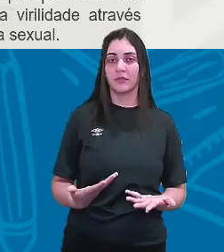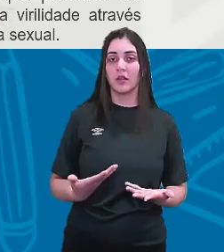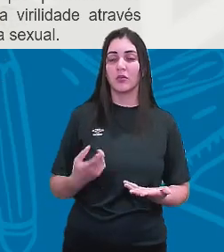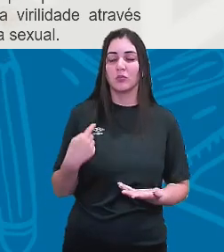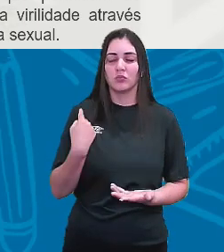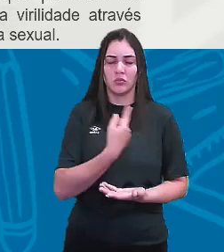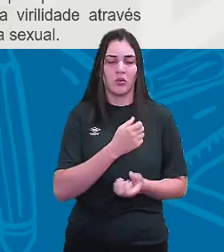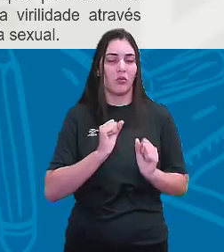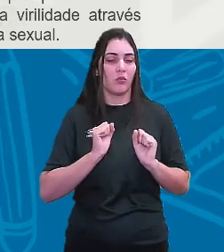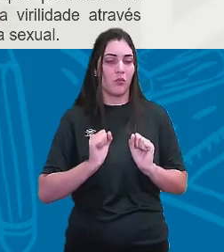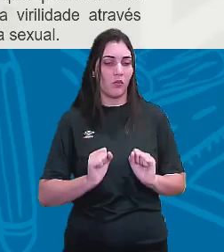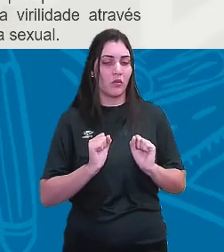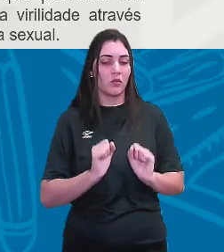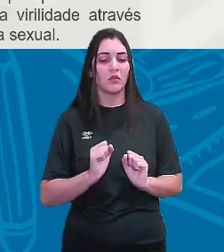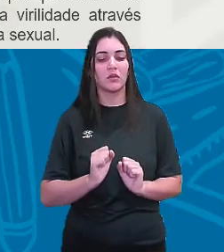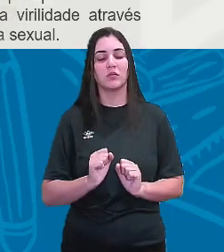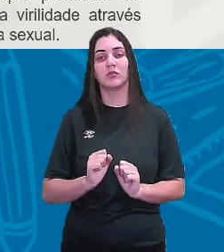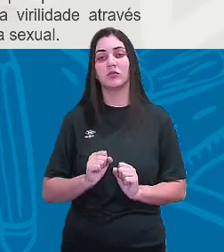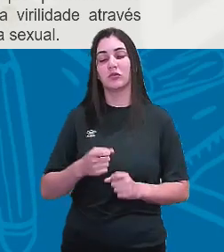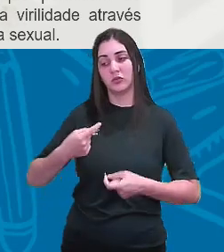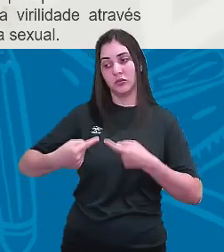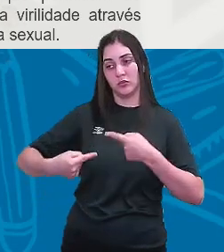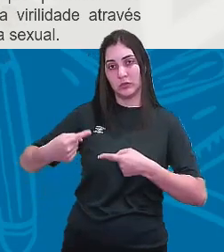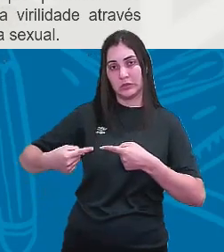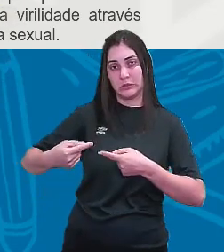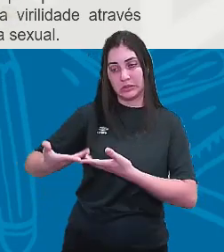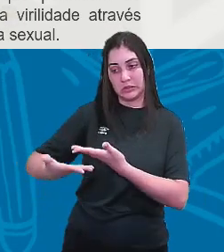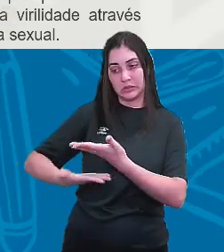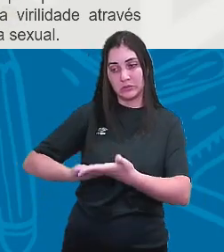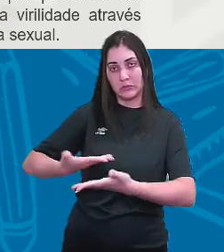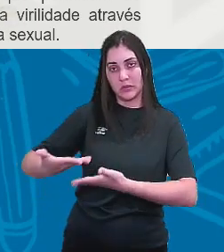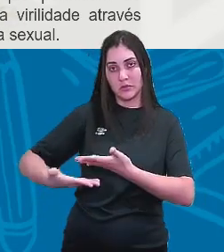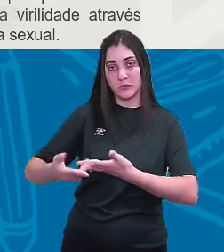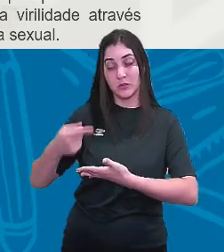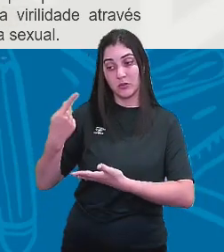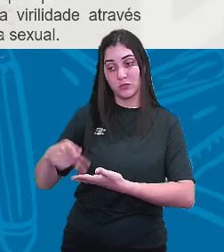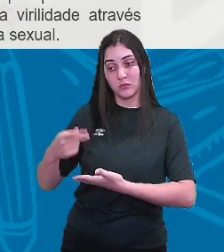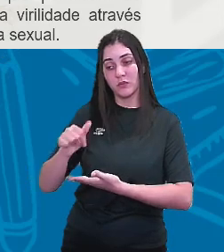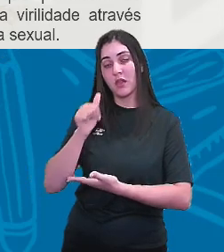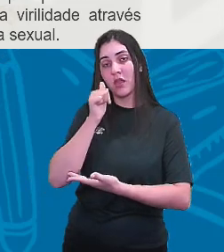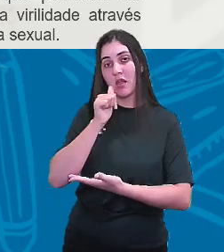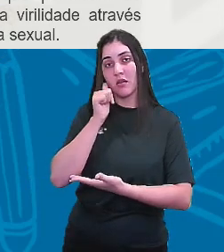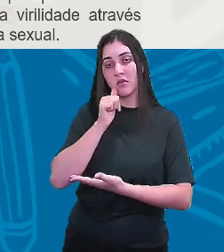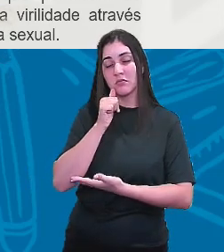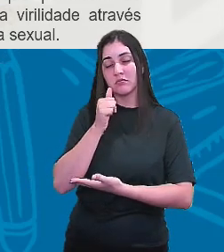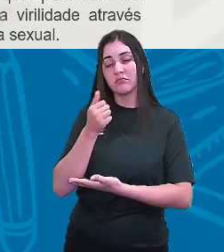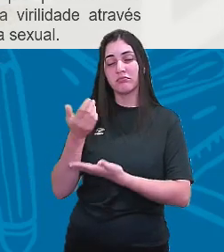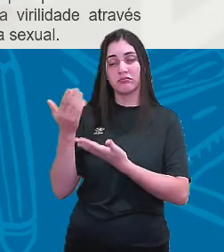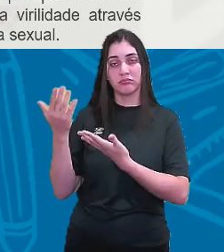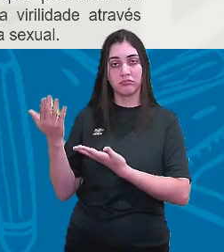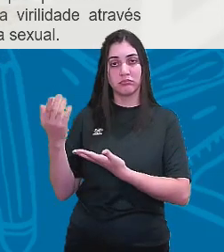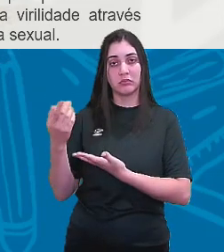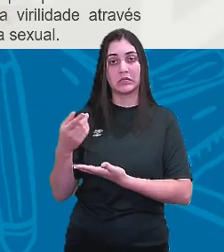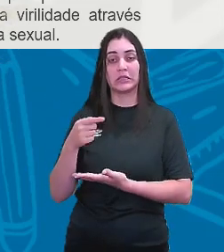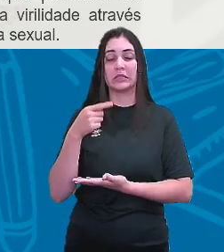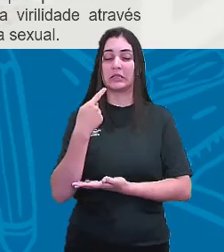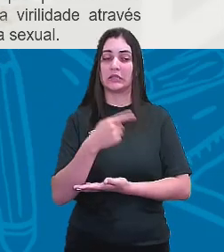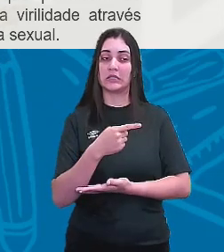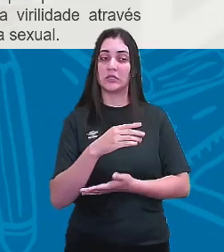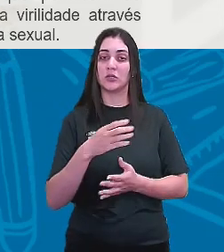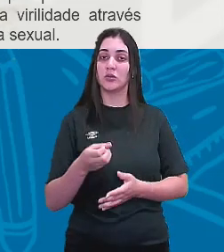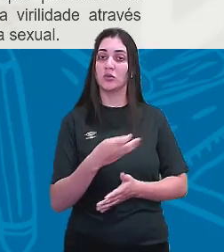pode discutir que a participação dessas mulheres nesse novo modelo